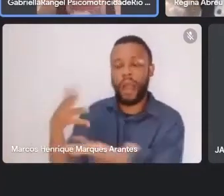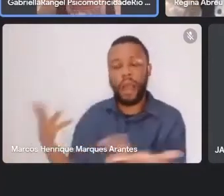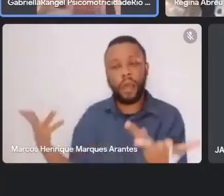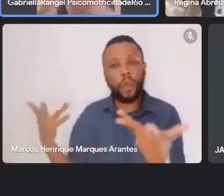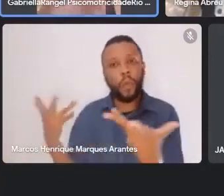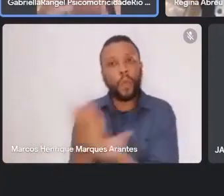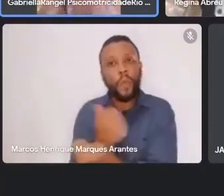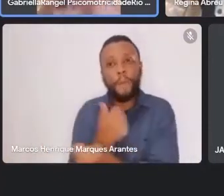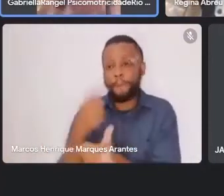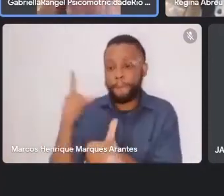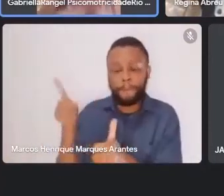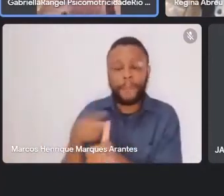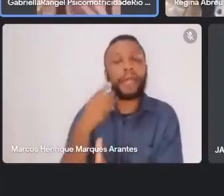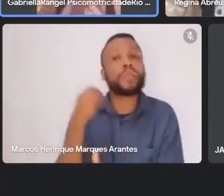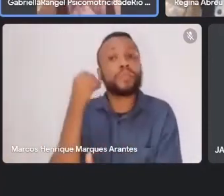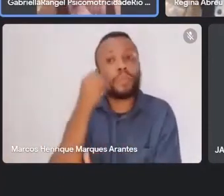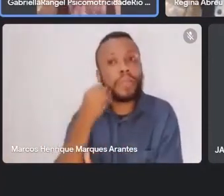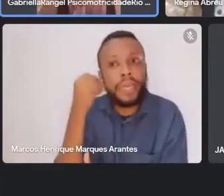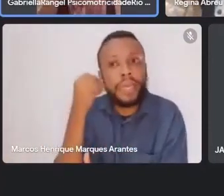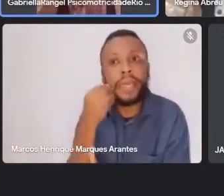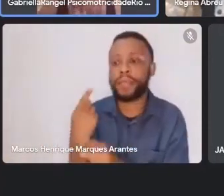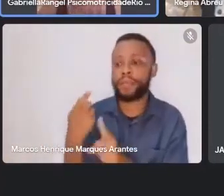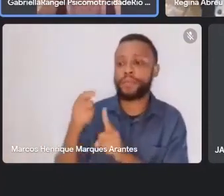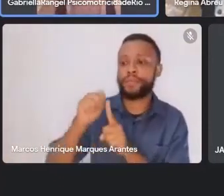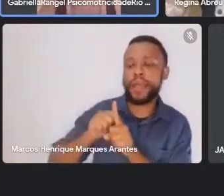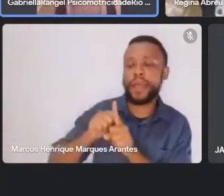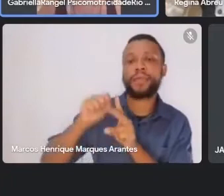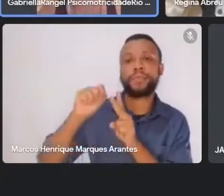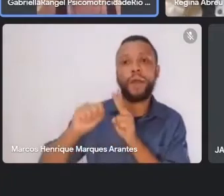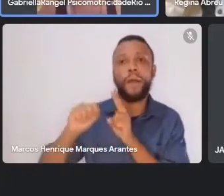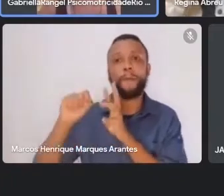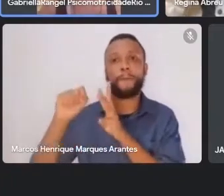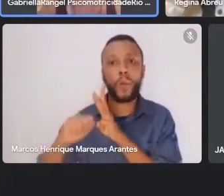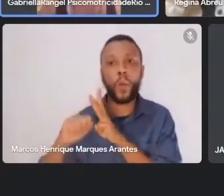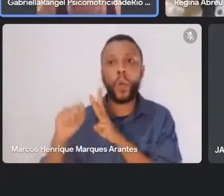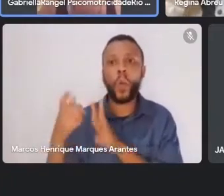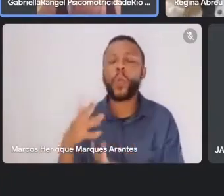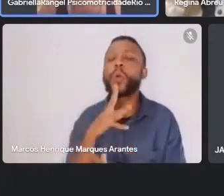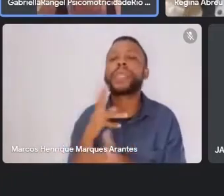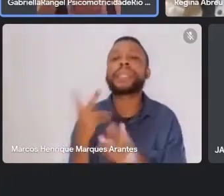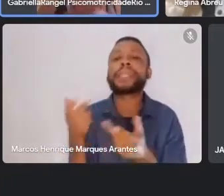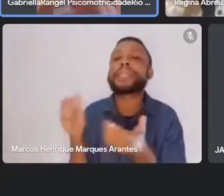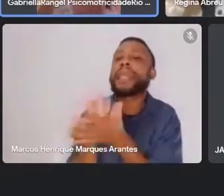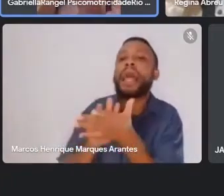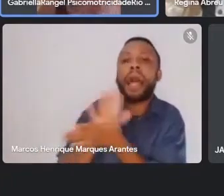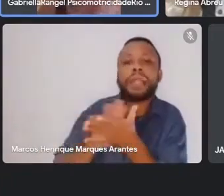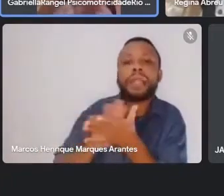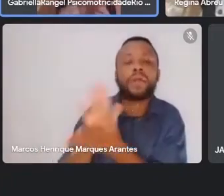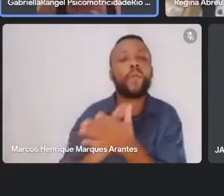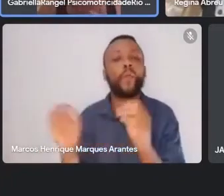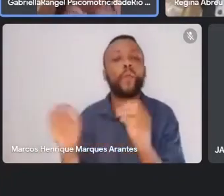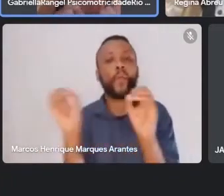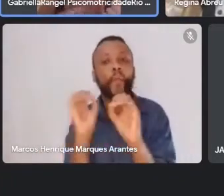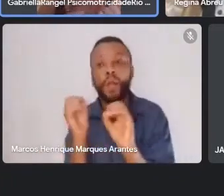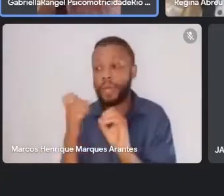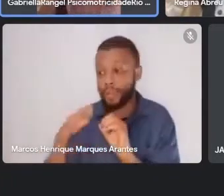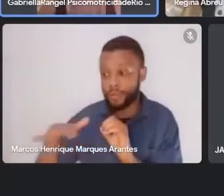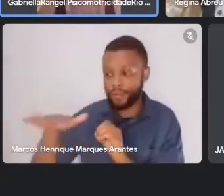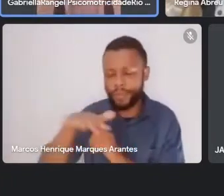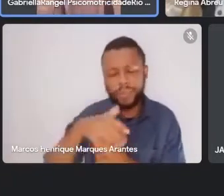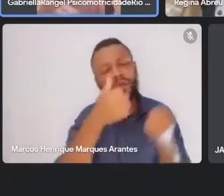vivência lá, os primeiros meses, digamos assim, eu não conhecia nada daquela região, e vocês estão falando tanto de